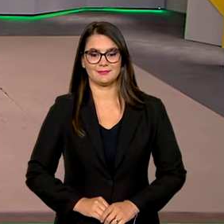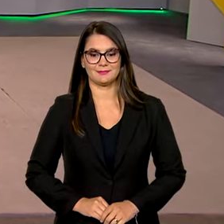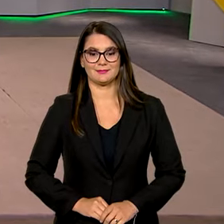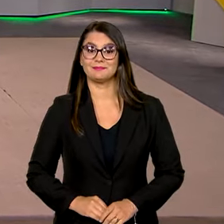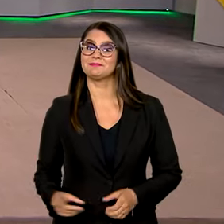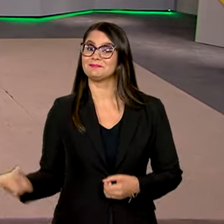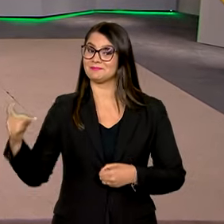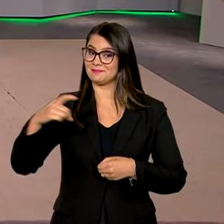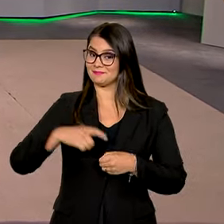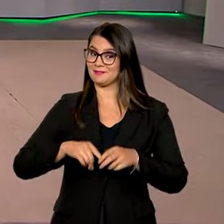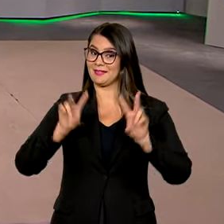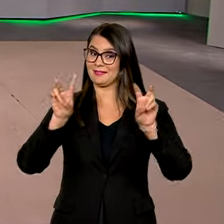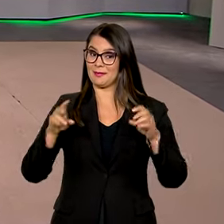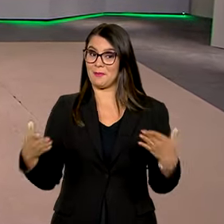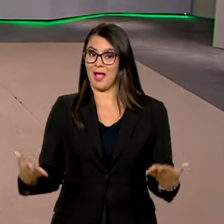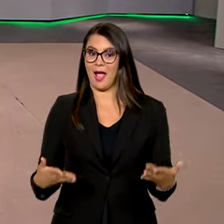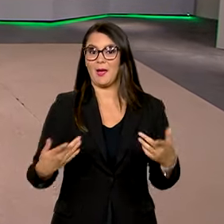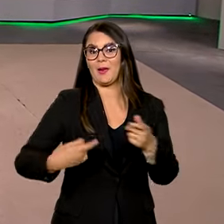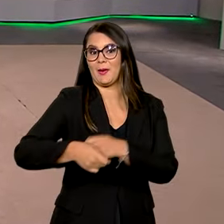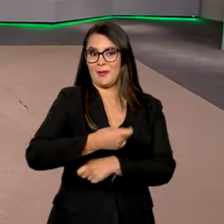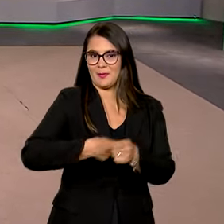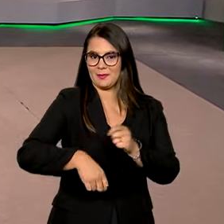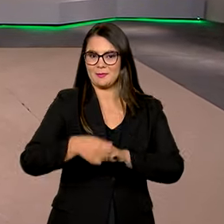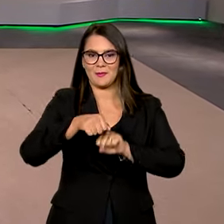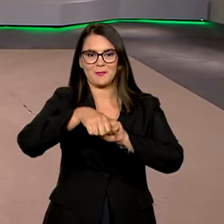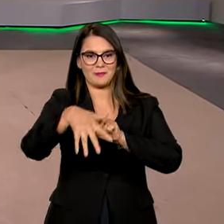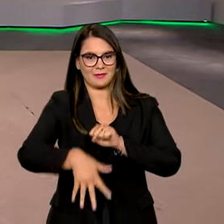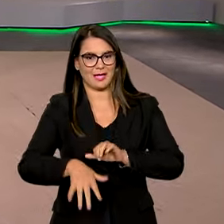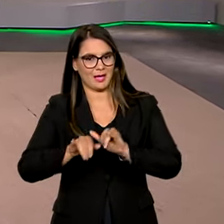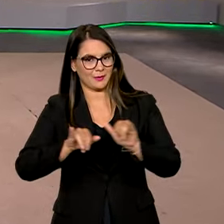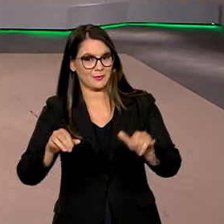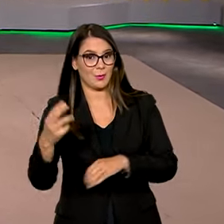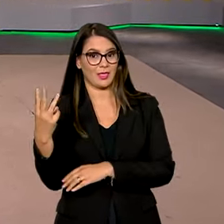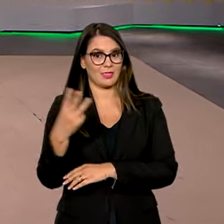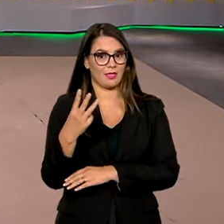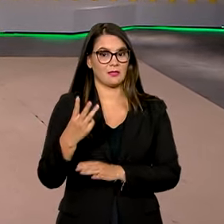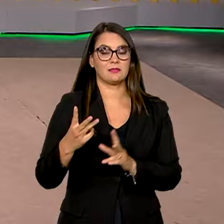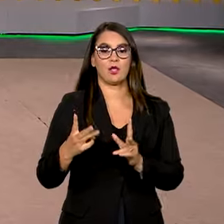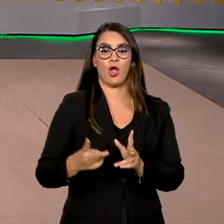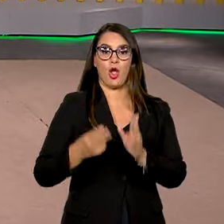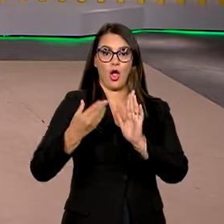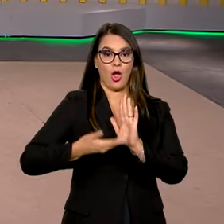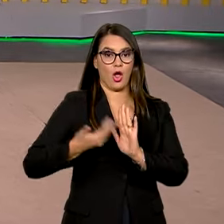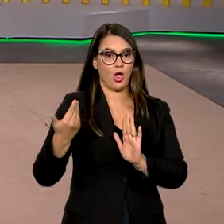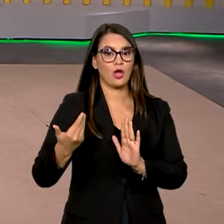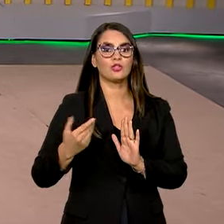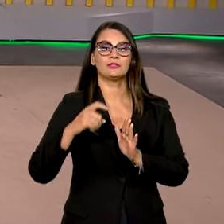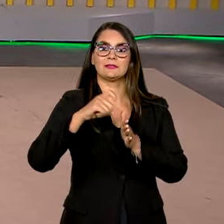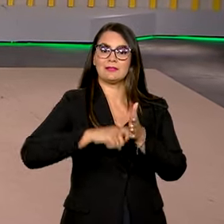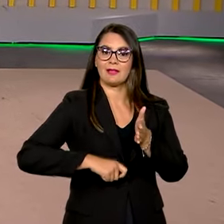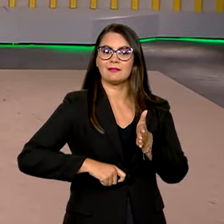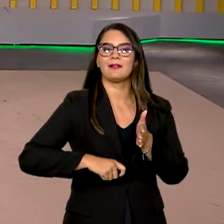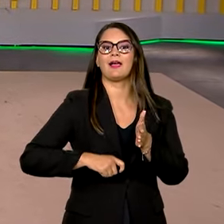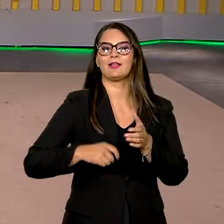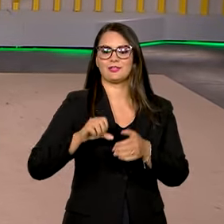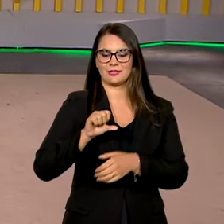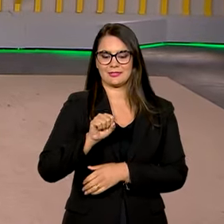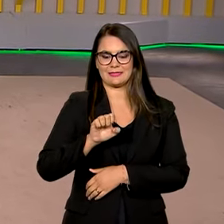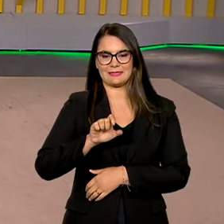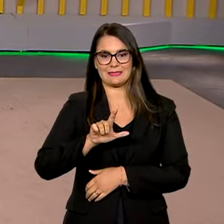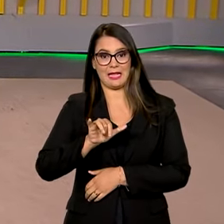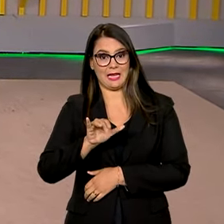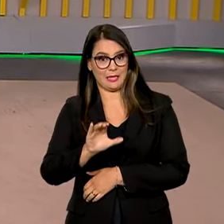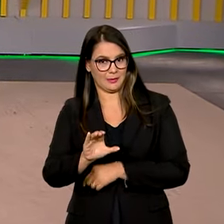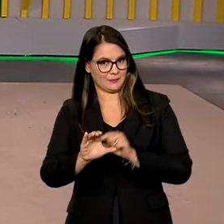Estamos de volta e vamos agora falar sobre economia. O Banco Central anunciou o terceiro corte seguido na taxa básica de juros, a Selic.